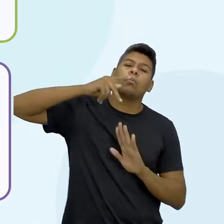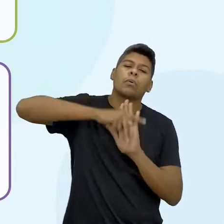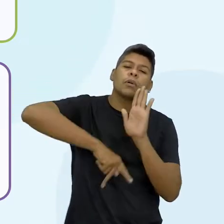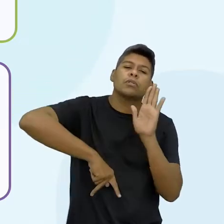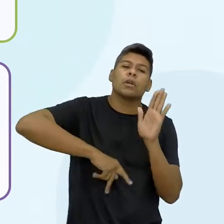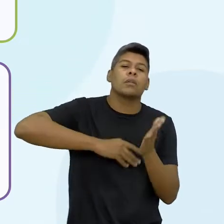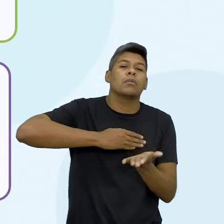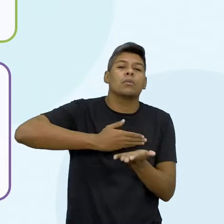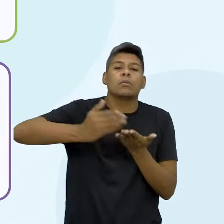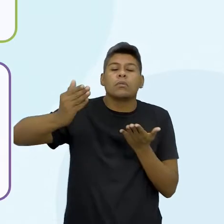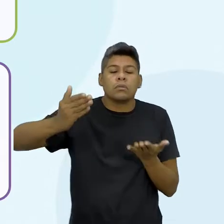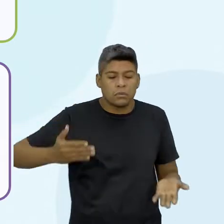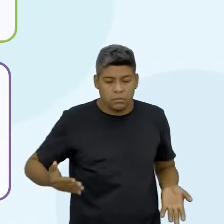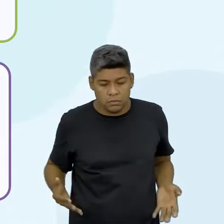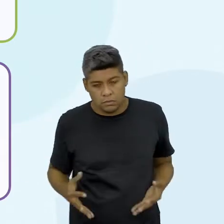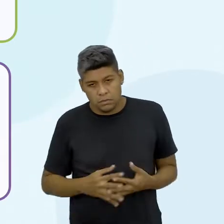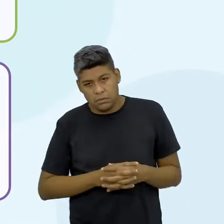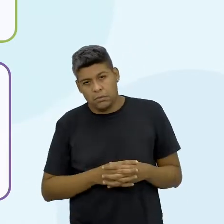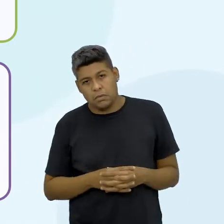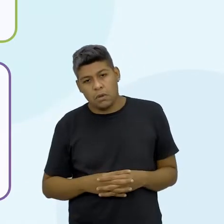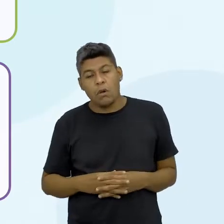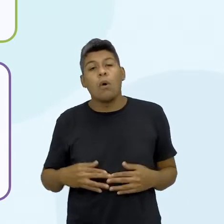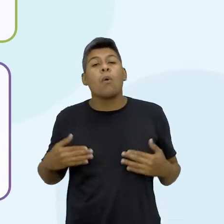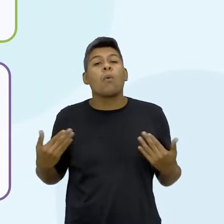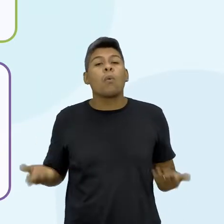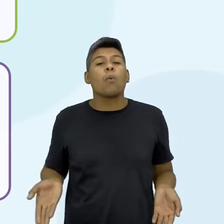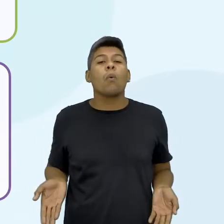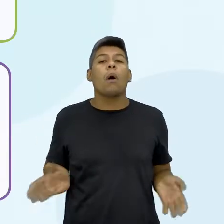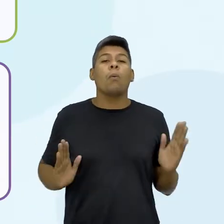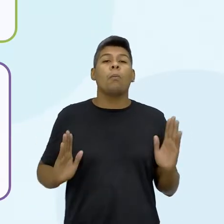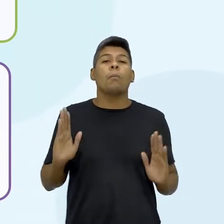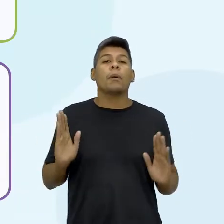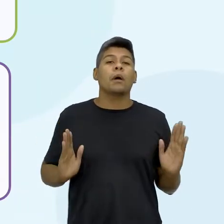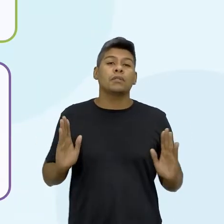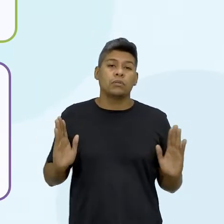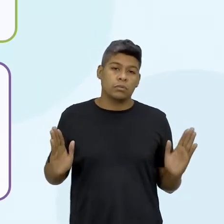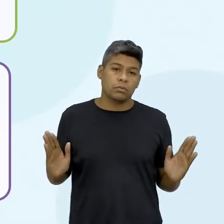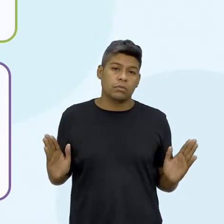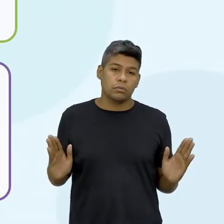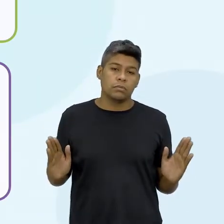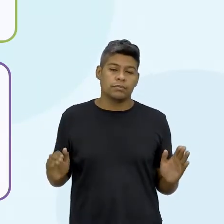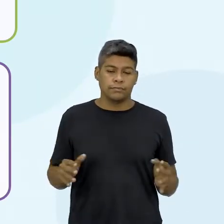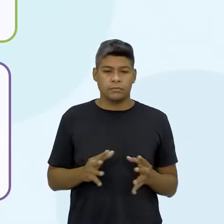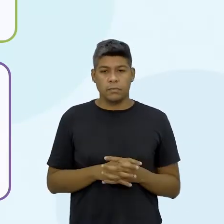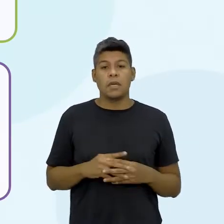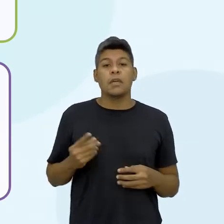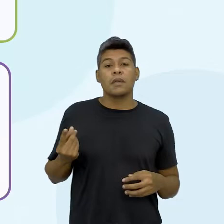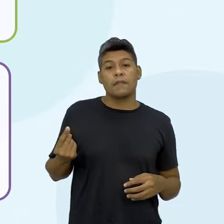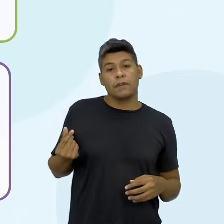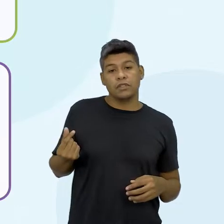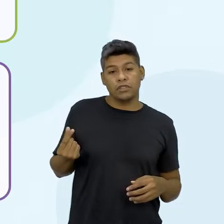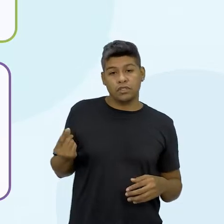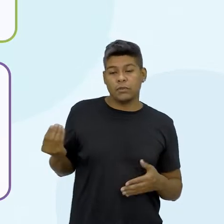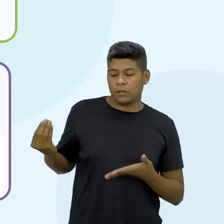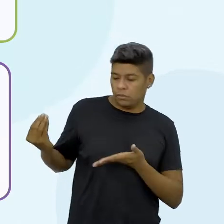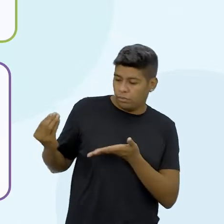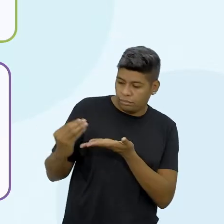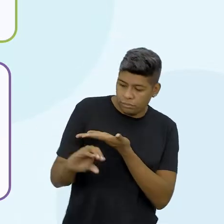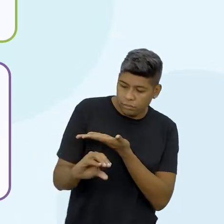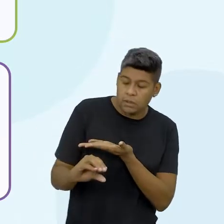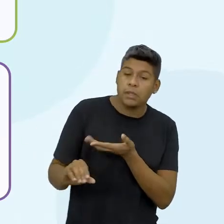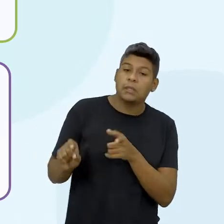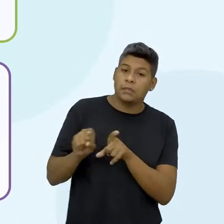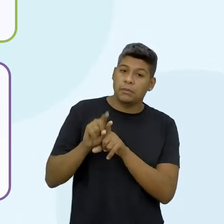em ação, qual é o prazo pra isso, e qual o investimento, tanto o financeiro, quanto o